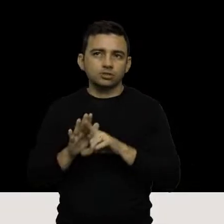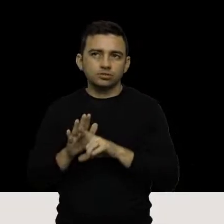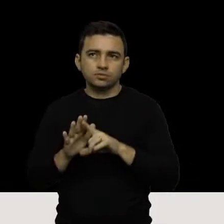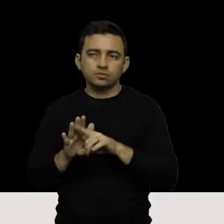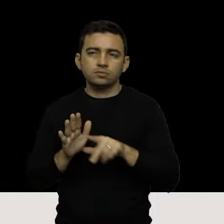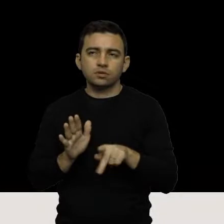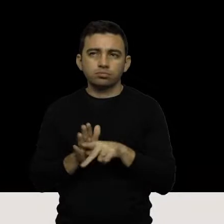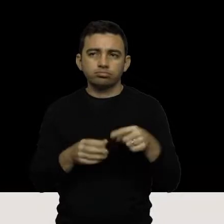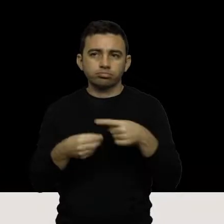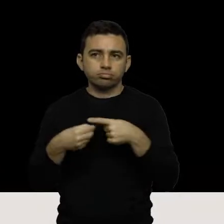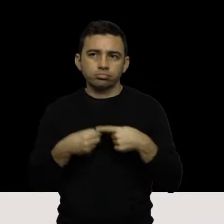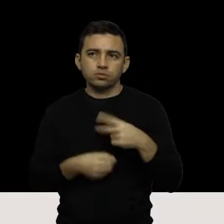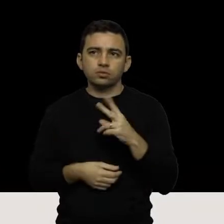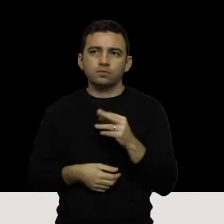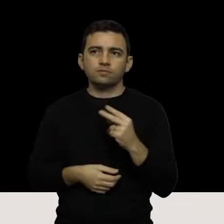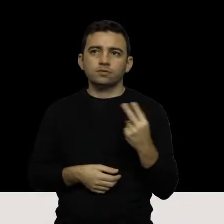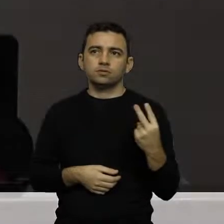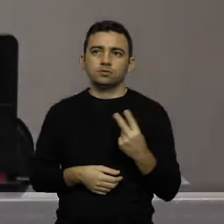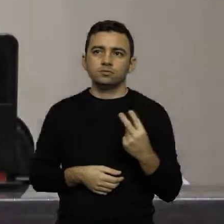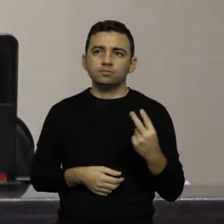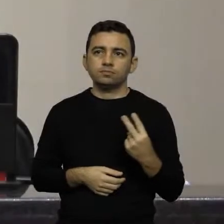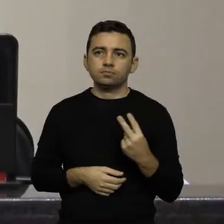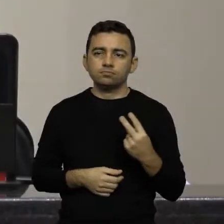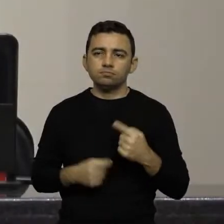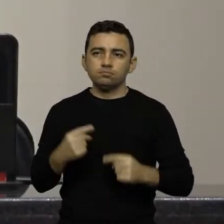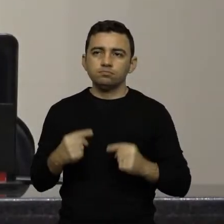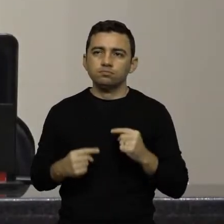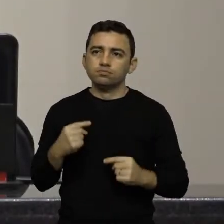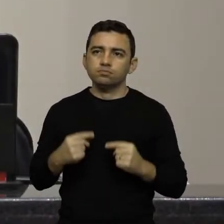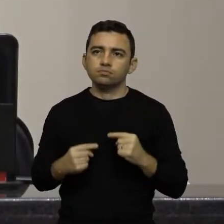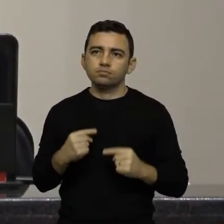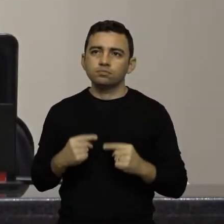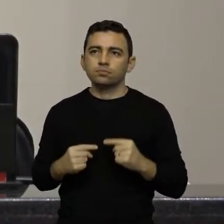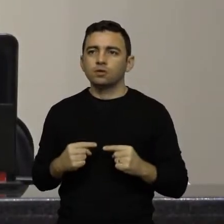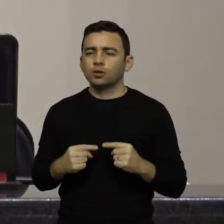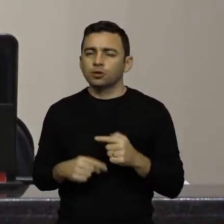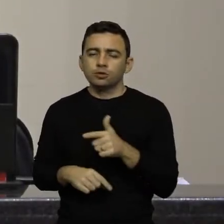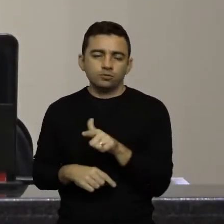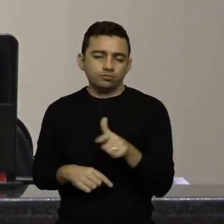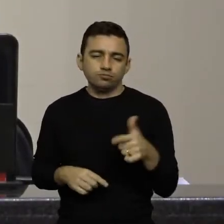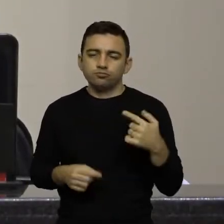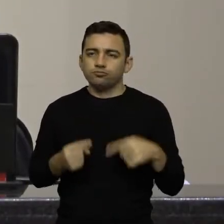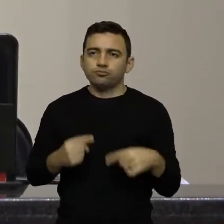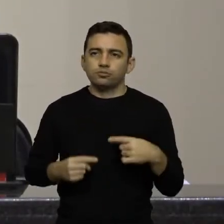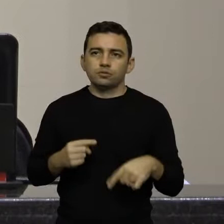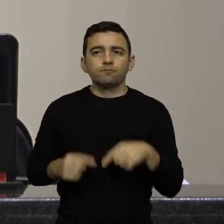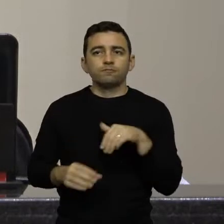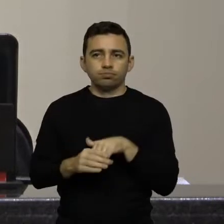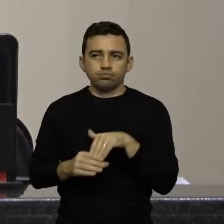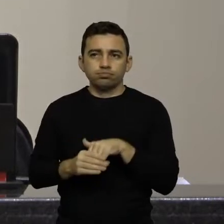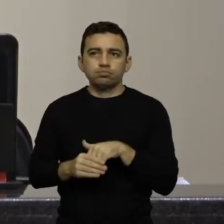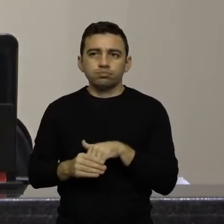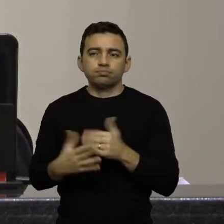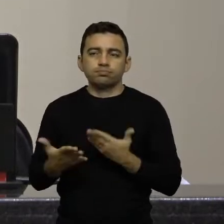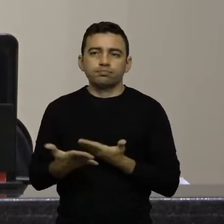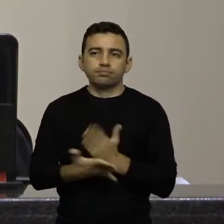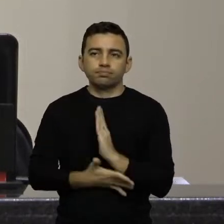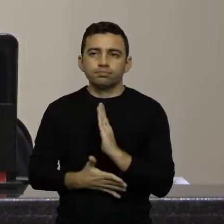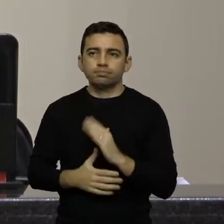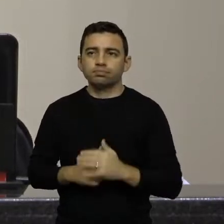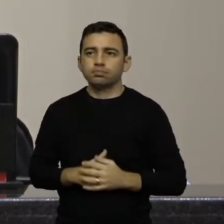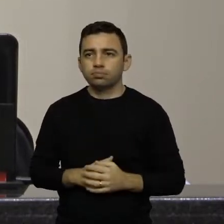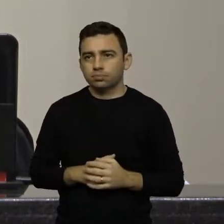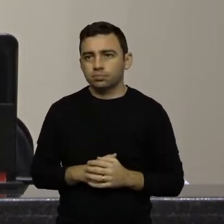Municipais de 2022. Em discussão, não havendo quem queira discutir em votação, está aprovada.